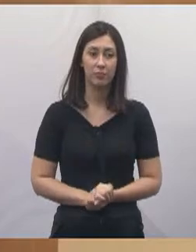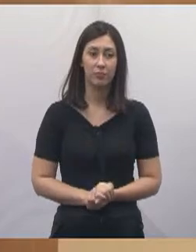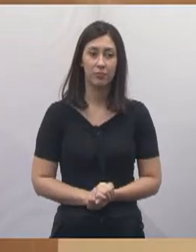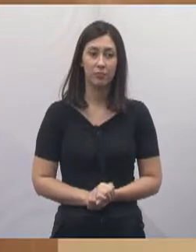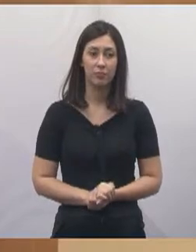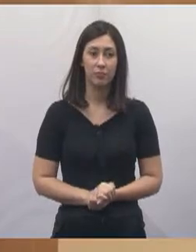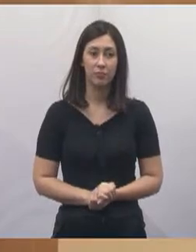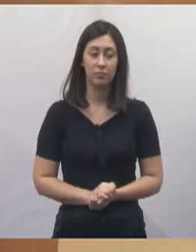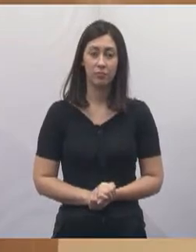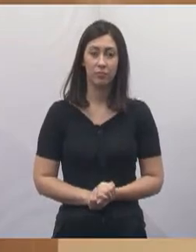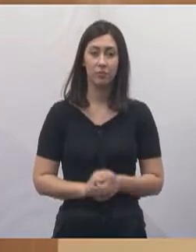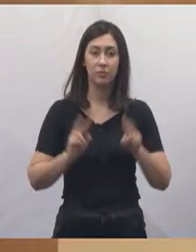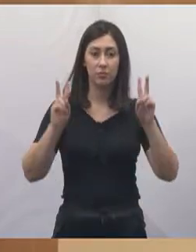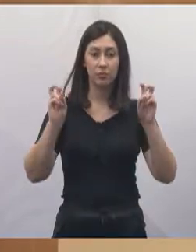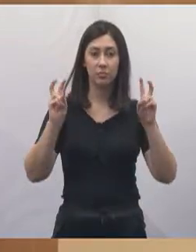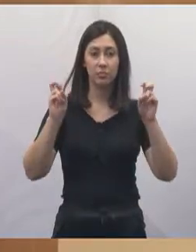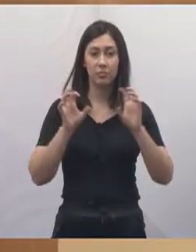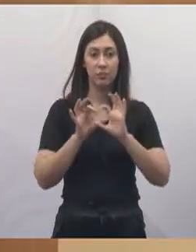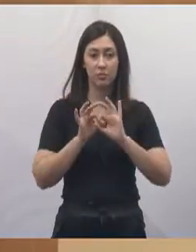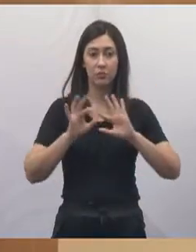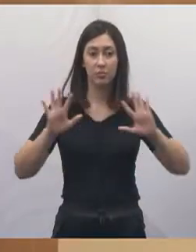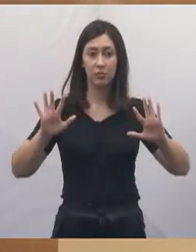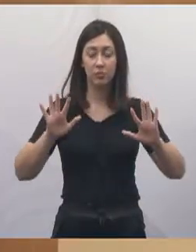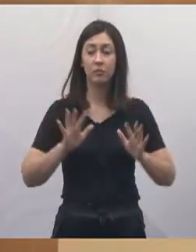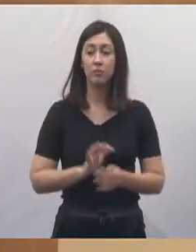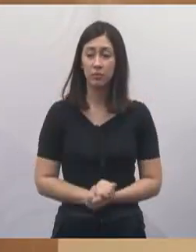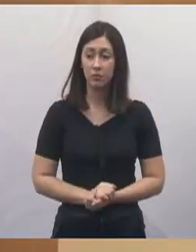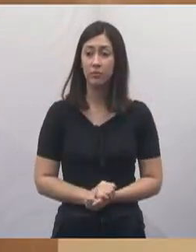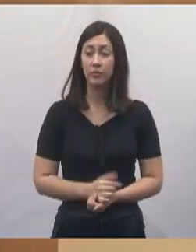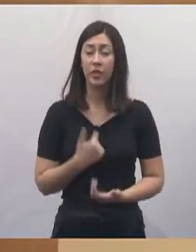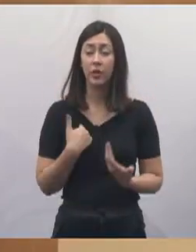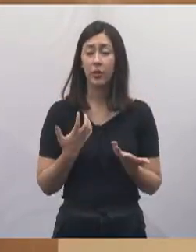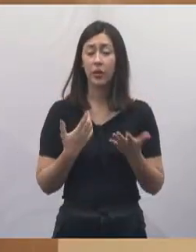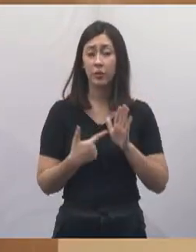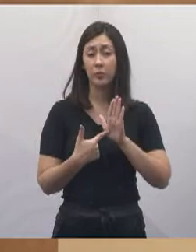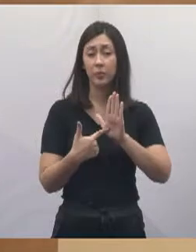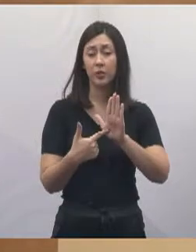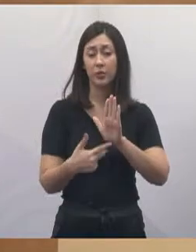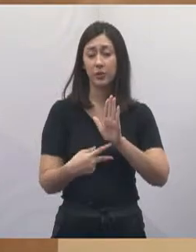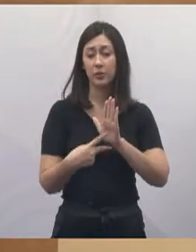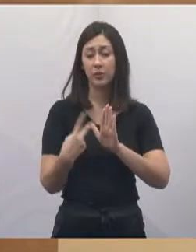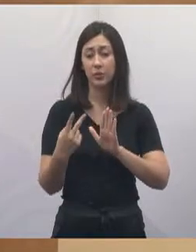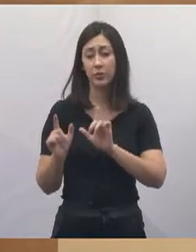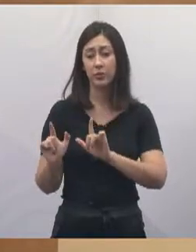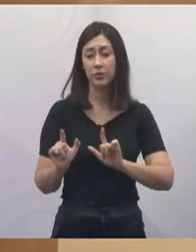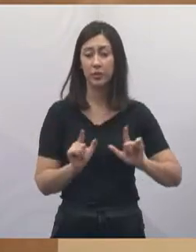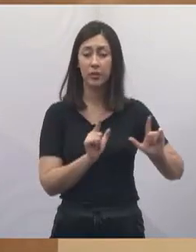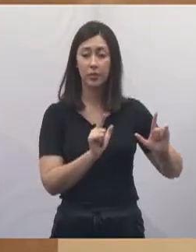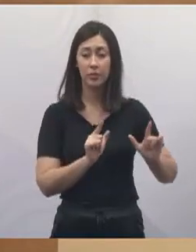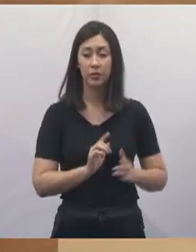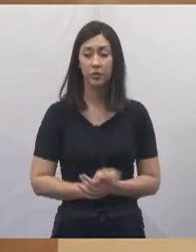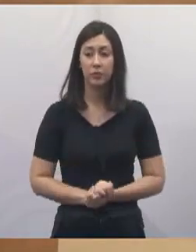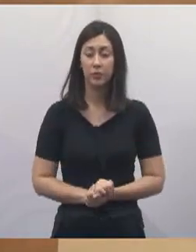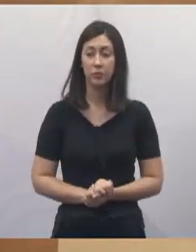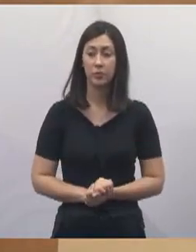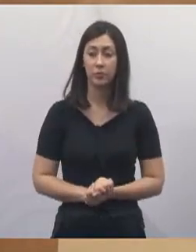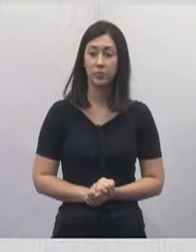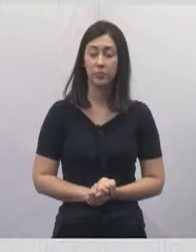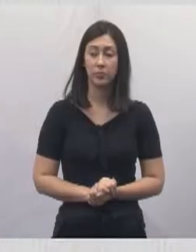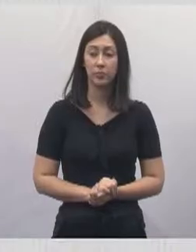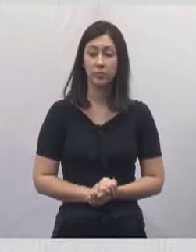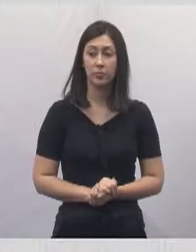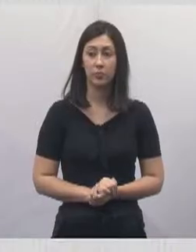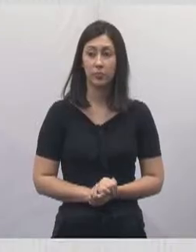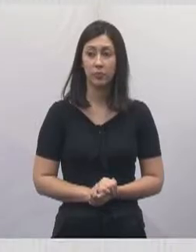O tema livre de hoje, quero já pedir para os técnicos que coloquem o segundo slide, já, por favor, que